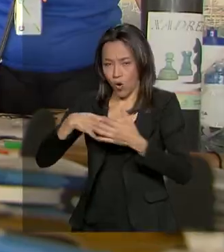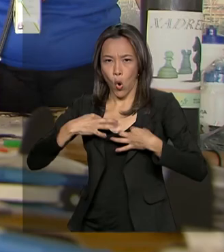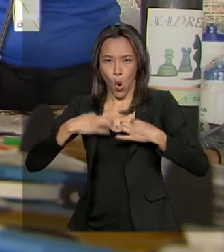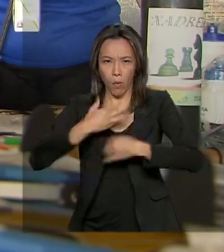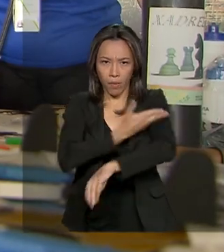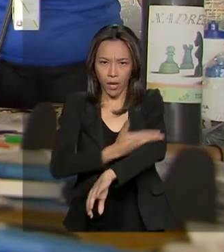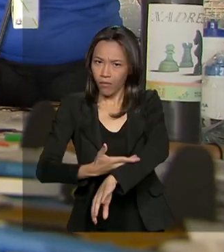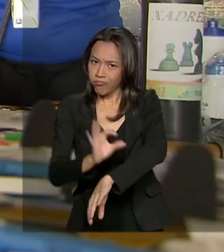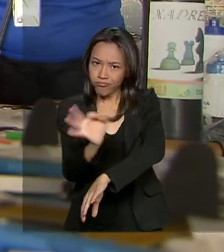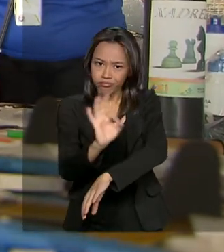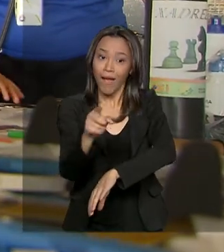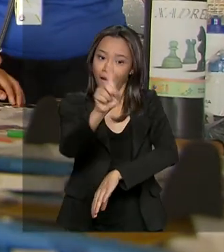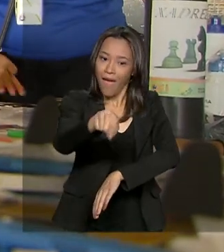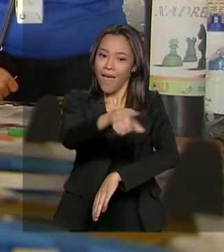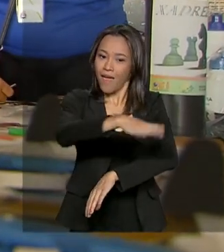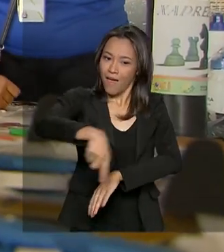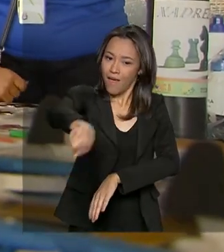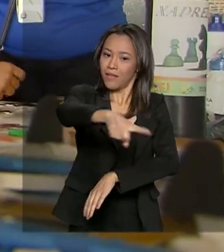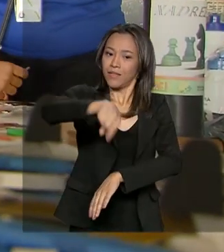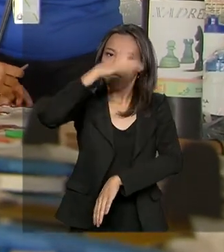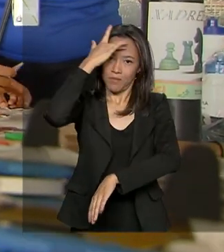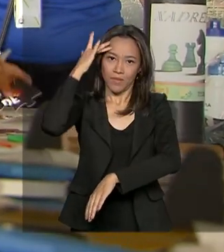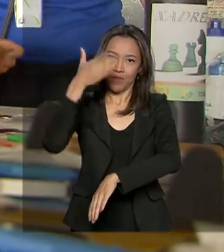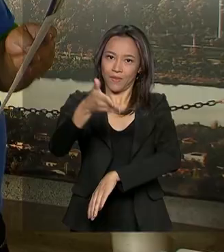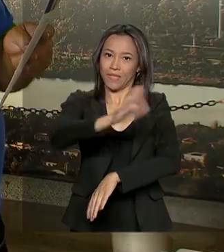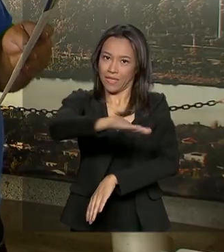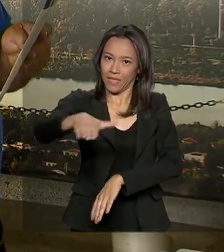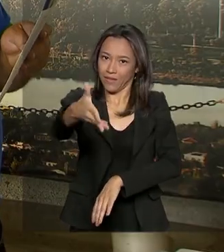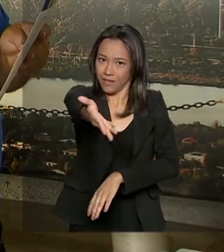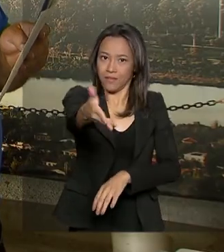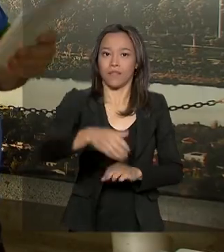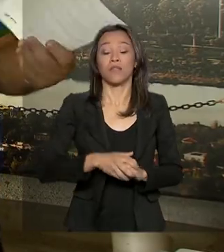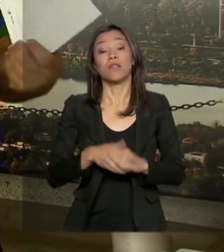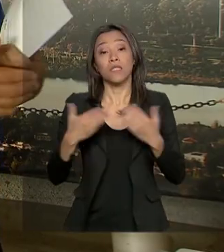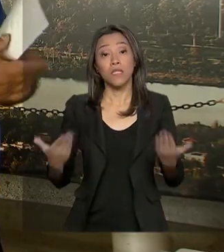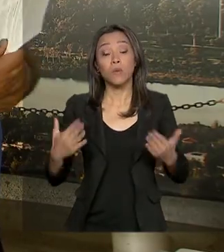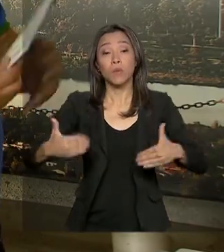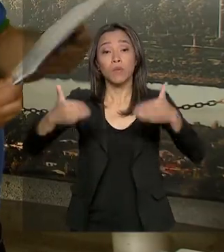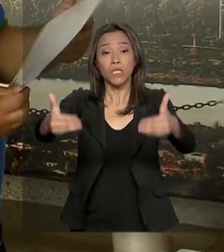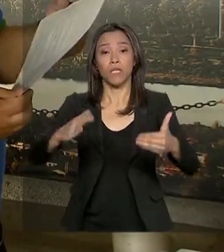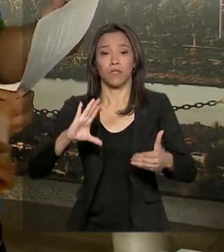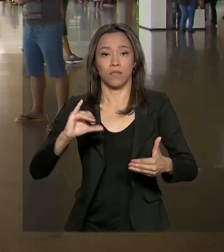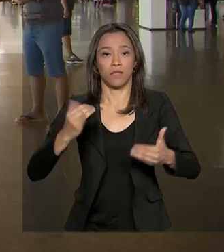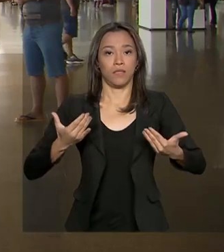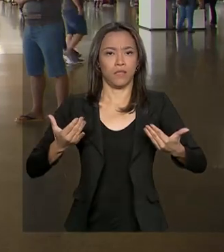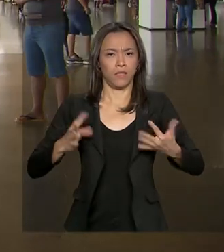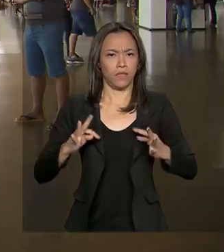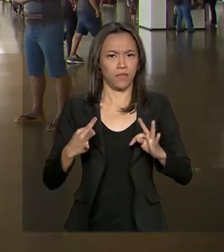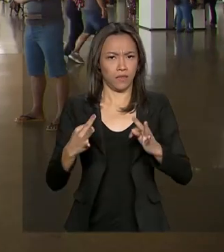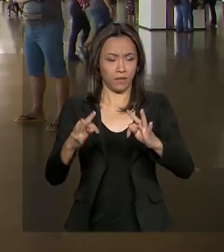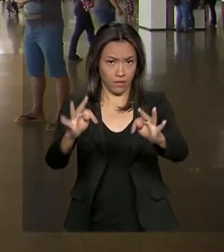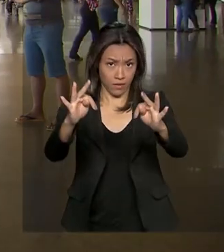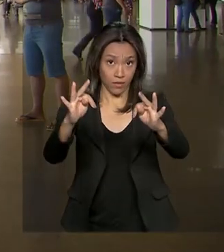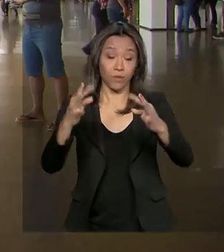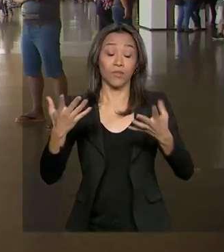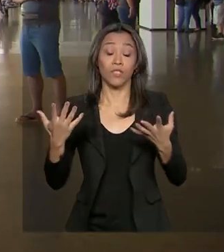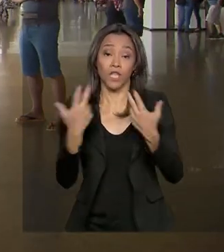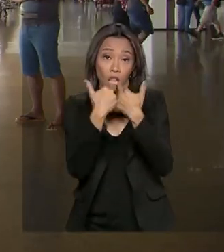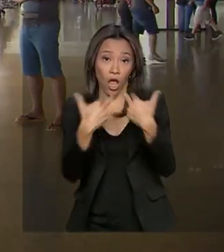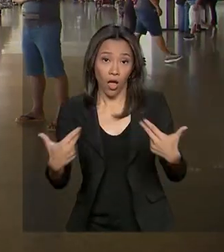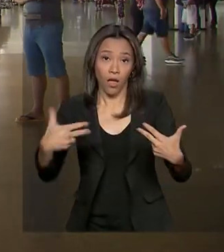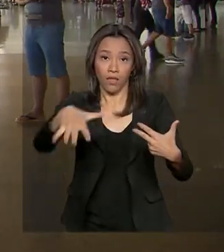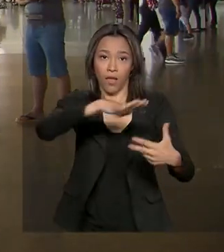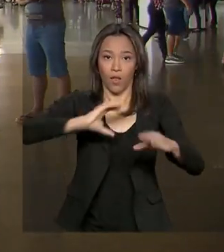aqui. Para popularizar o conhecimento científico, o Ministério da Ciência, Tecnologia, Inovações e Comunicações